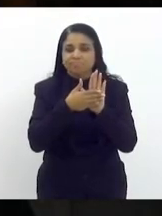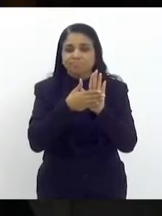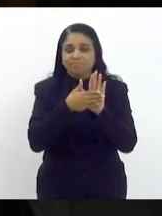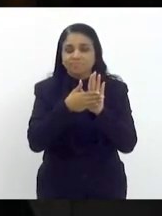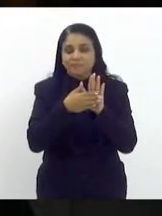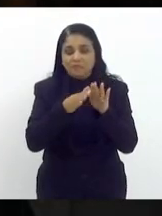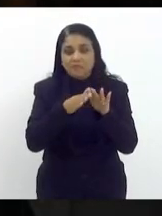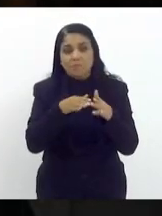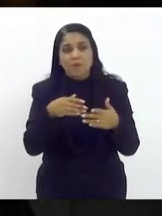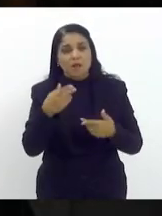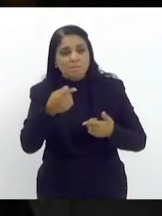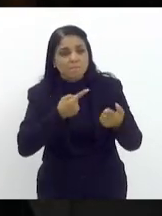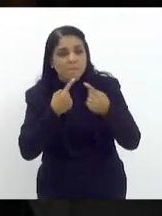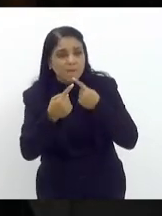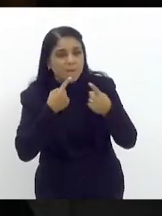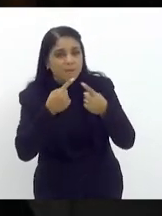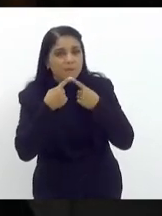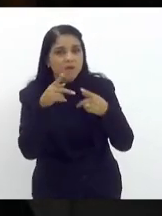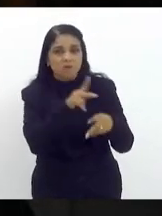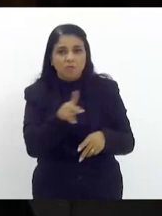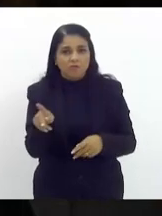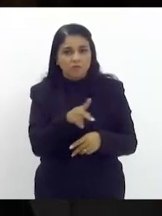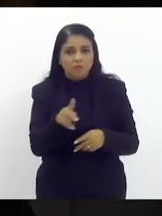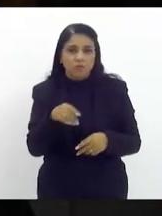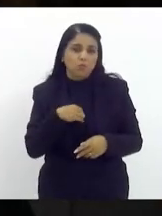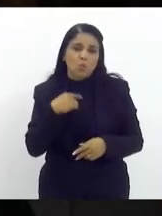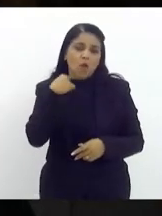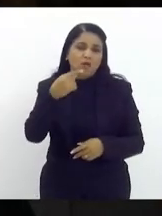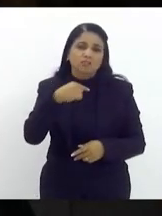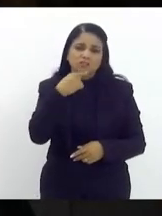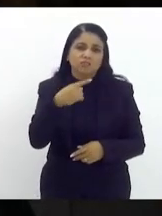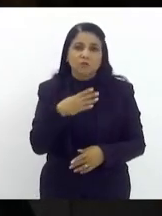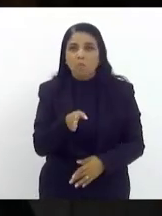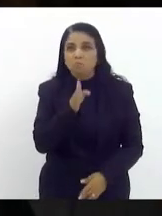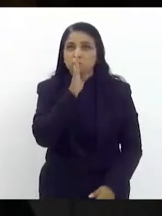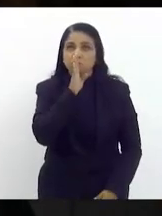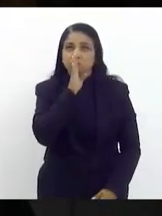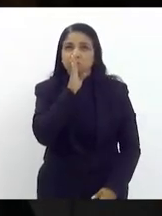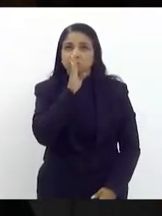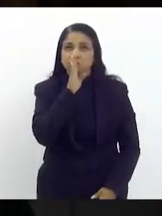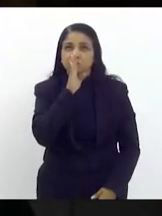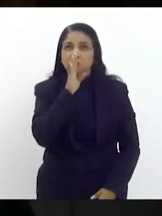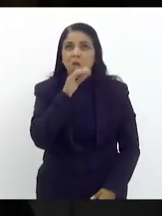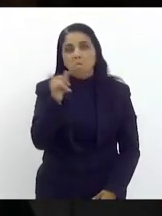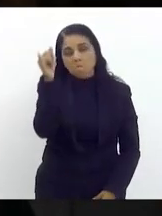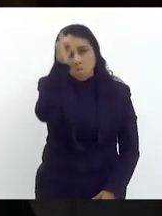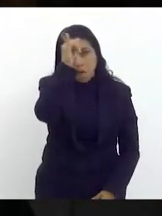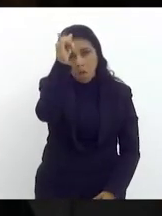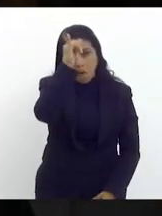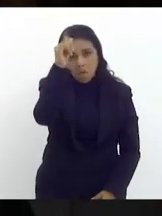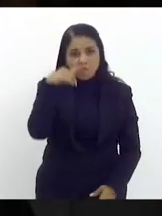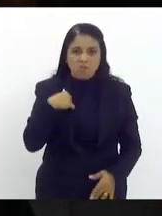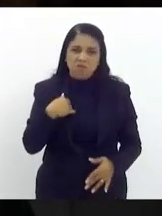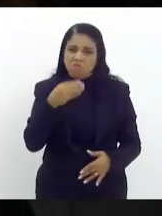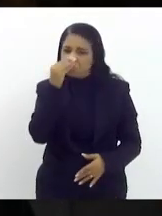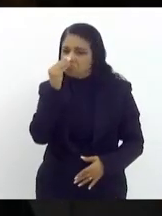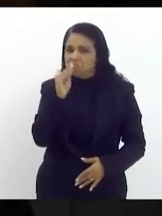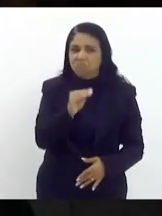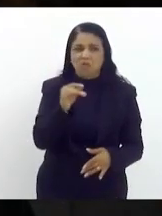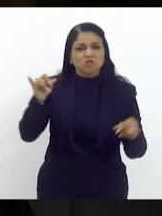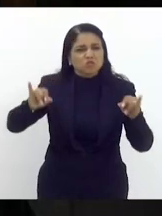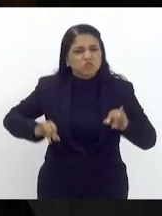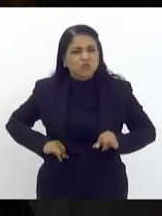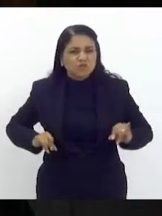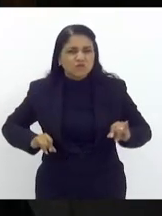professores agora não pode ficar se fazendo de bobo não pode ignorar o sofrimento que os profissionais de